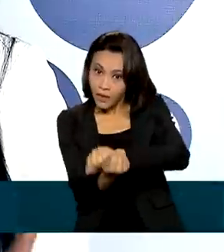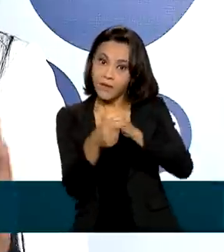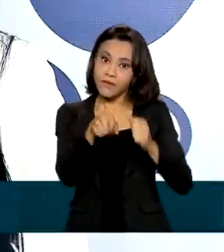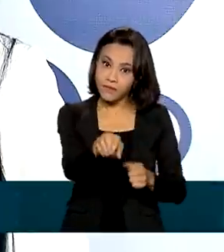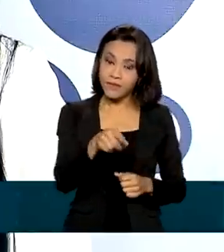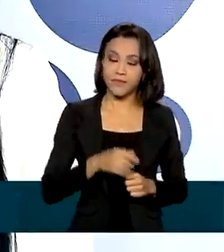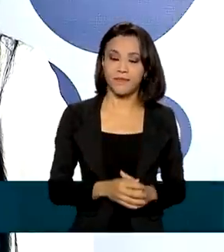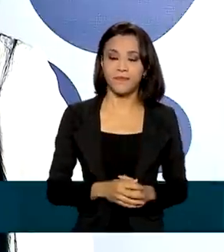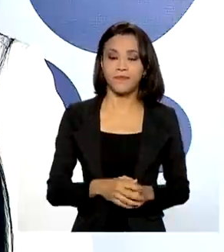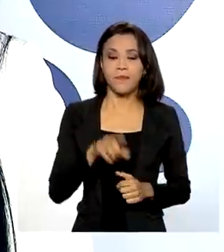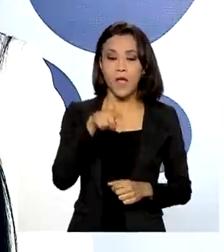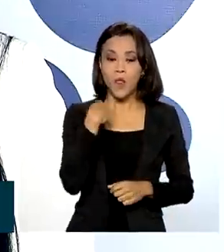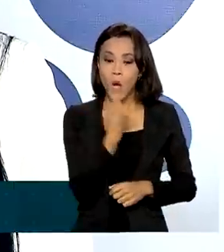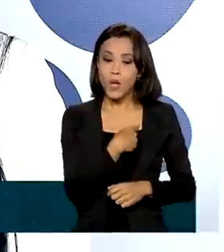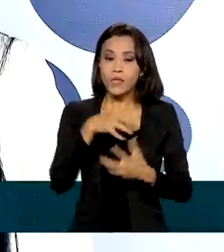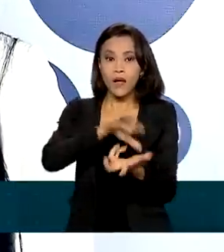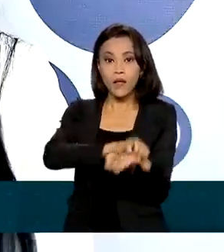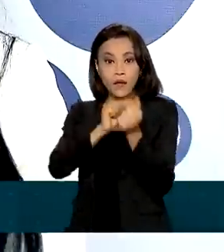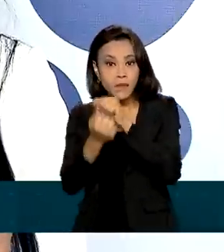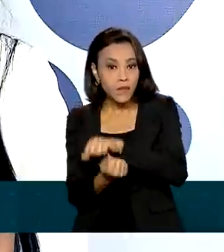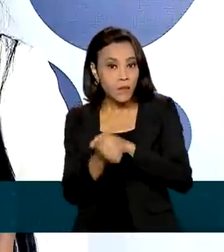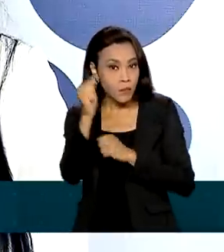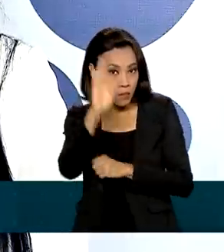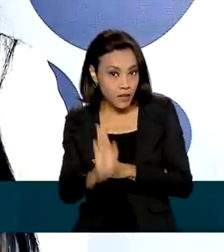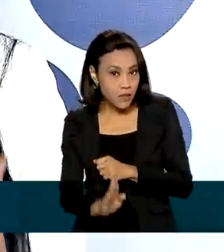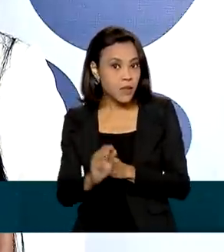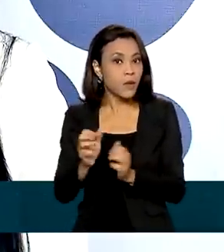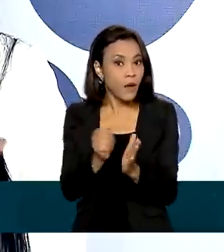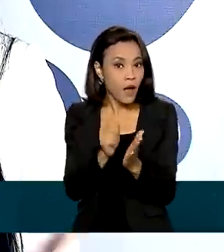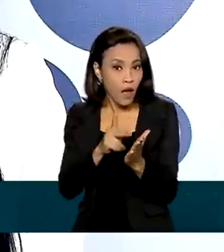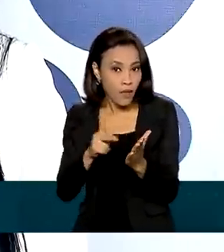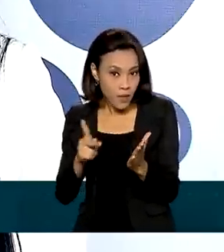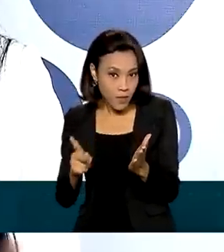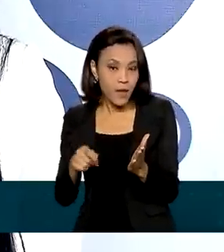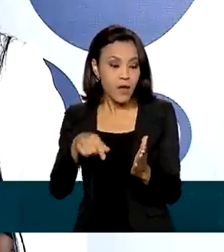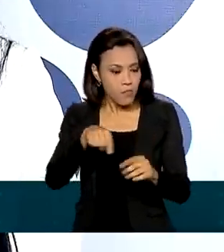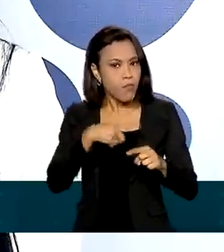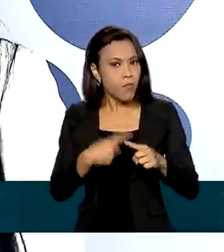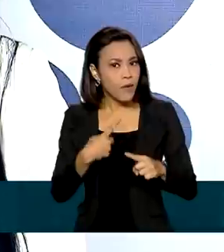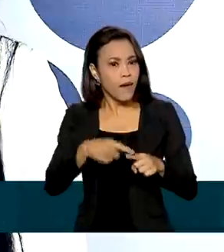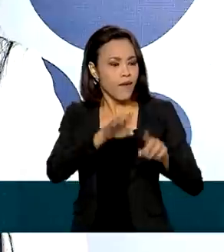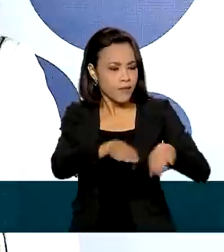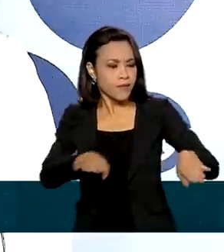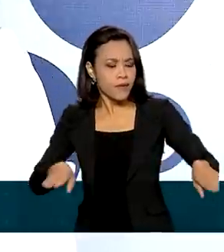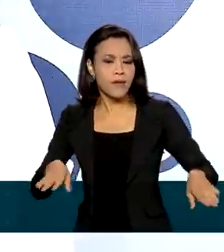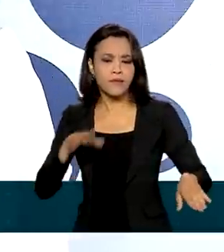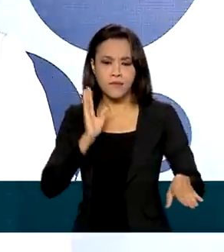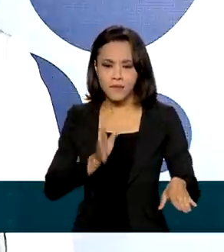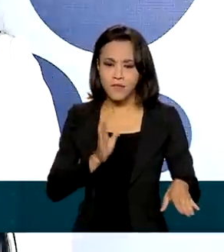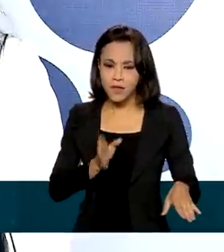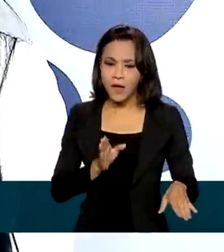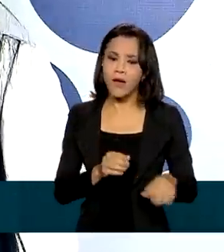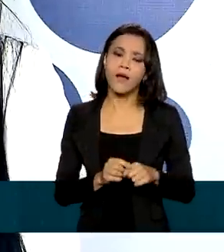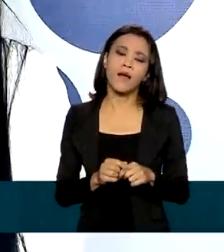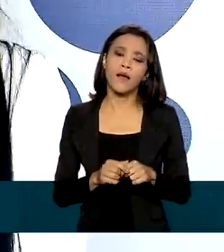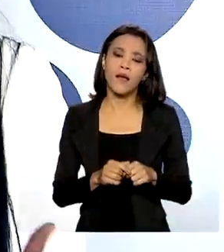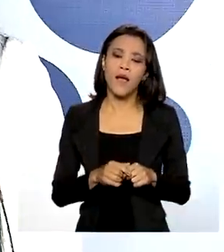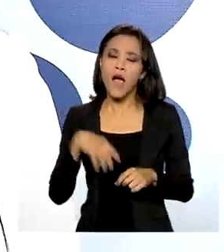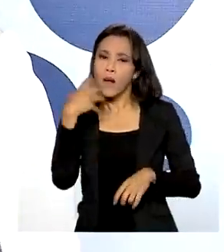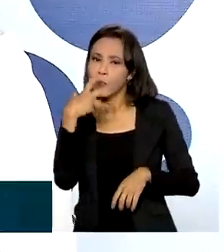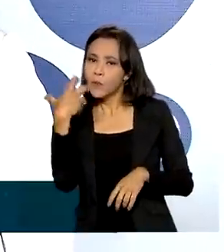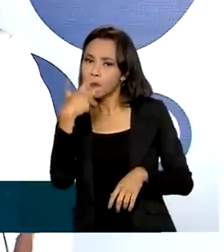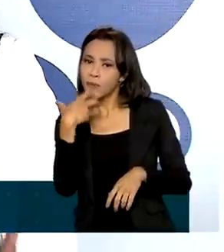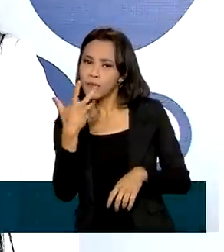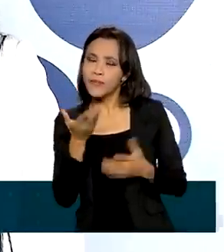trouxe para o contexto do Brasil porque a gente estava vendo que as próprias crianças também já falavam comigo. Agora, será que a música não podia ser